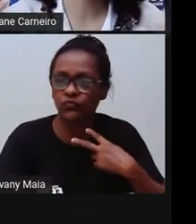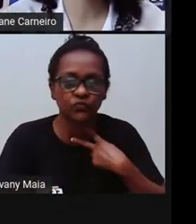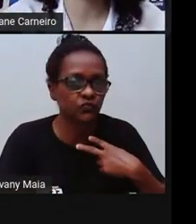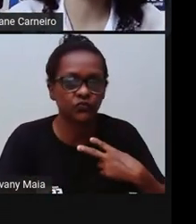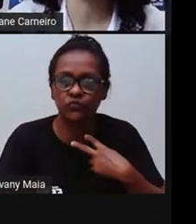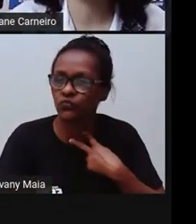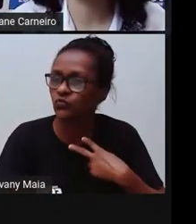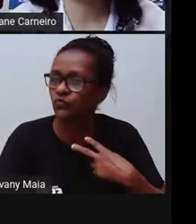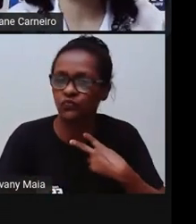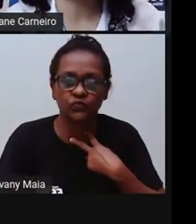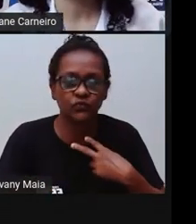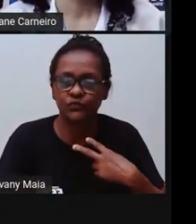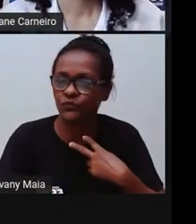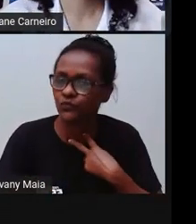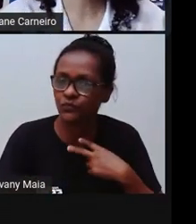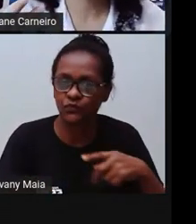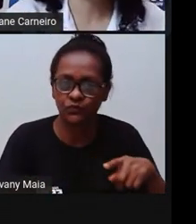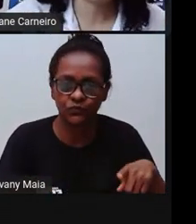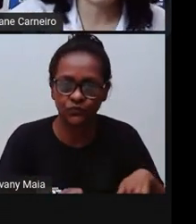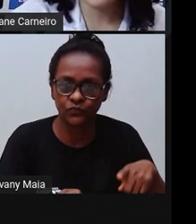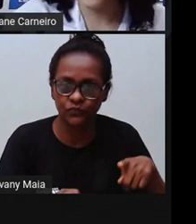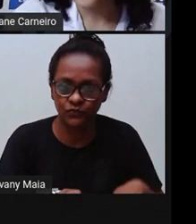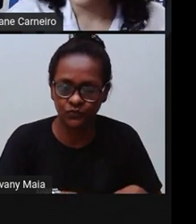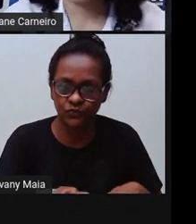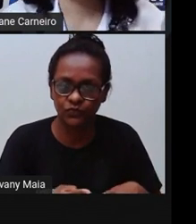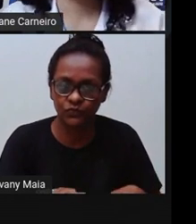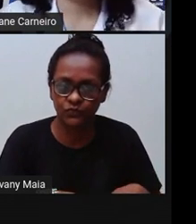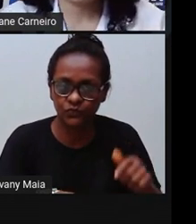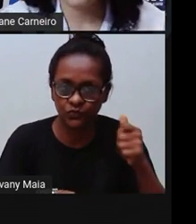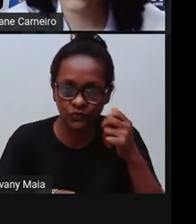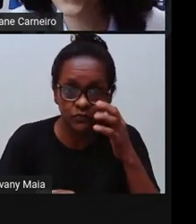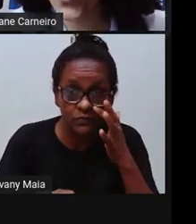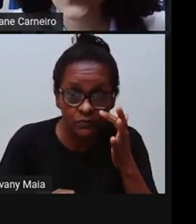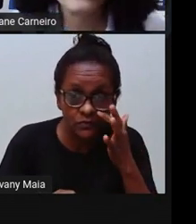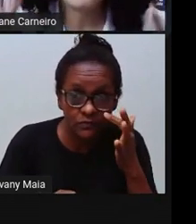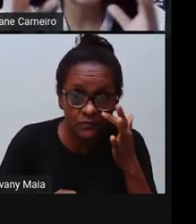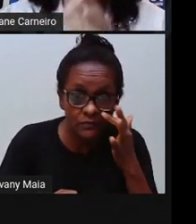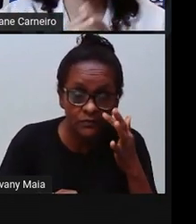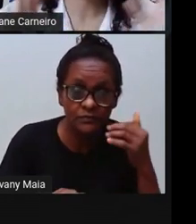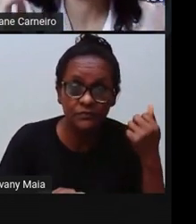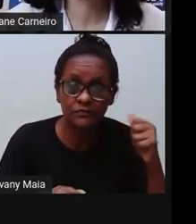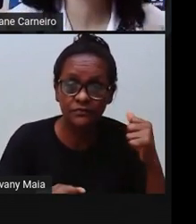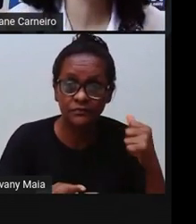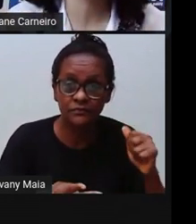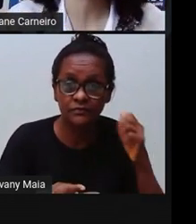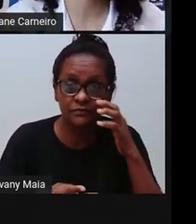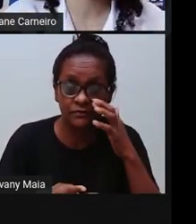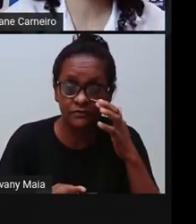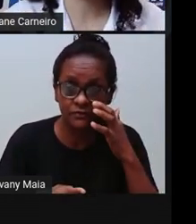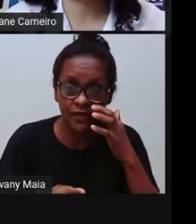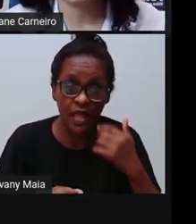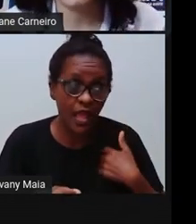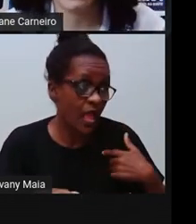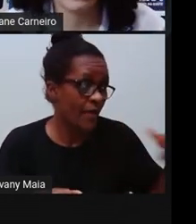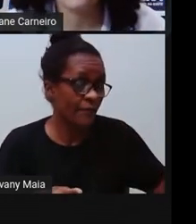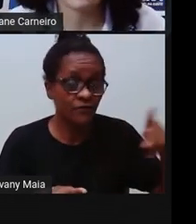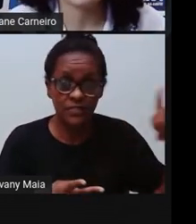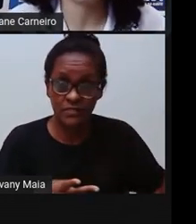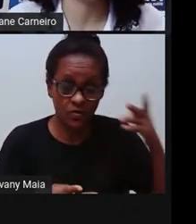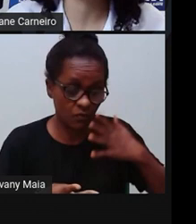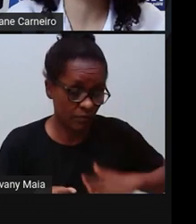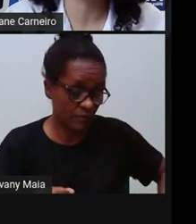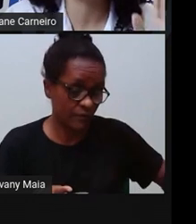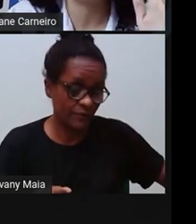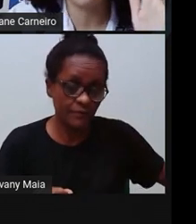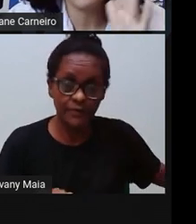os adultos que moram com você, se você já conseguir tirar o pó. Quando eu era criança, eu fazia muito isso, um dia de faxina lá na minha